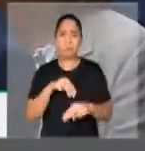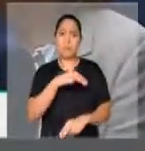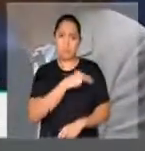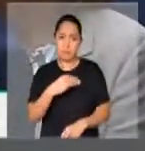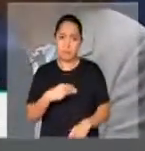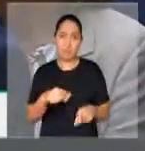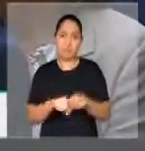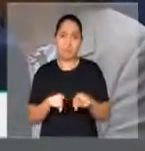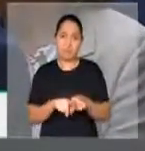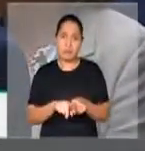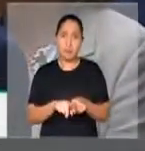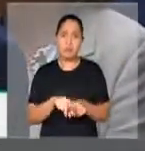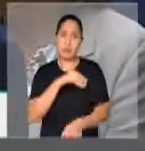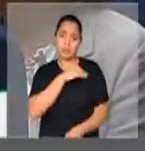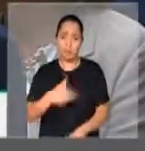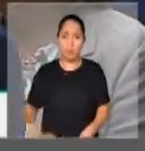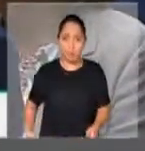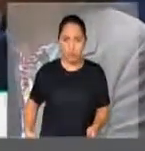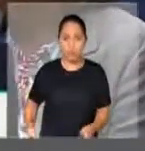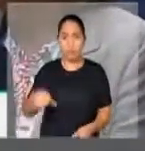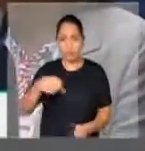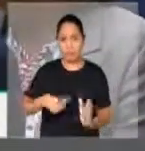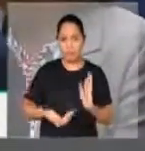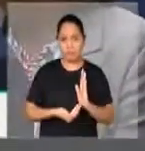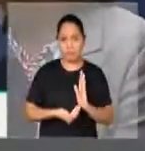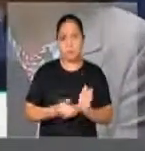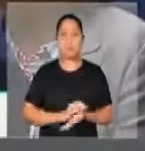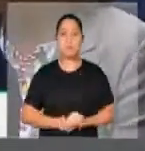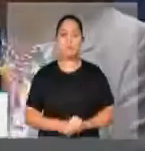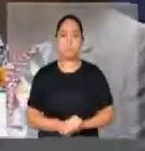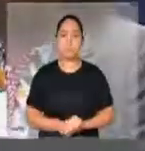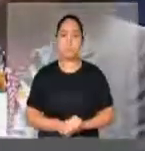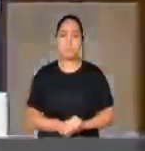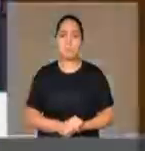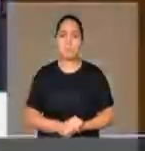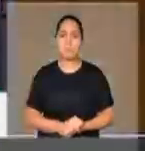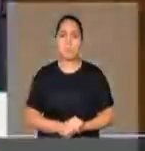e pela bancada governista aqui na Câmara Federal. Muito obrigado, senhor presidente. Obrigado, meu deputado.